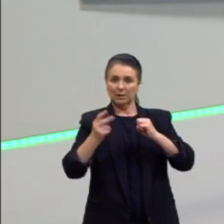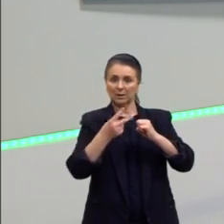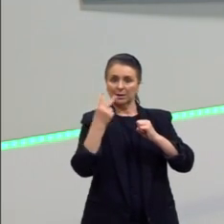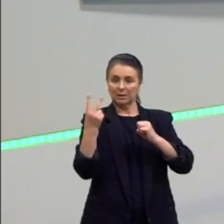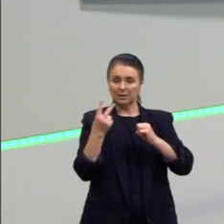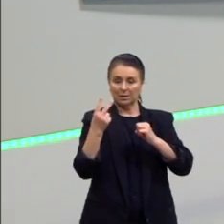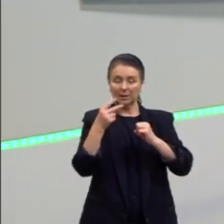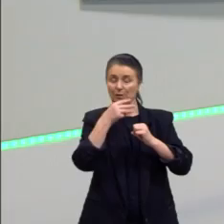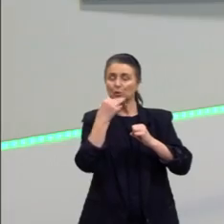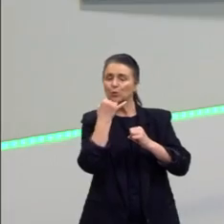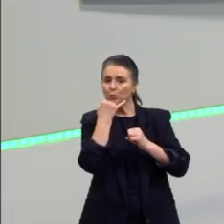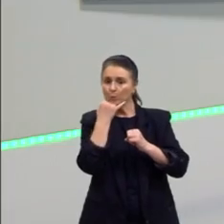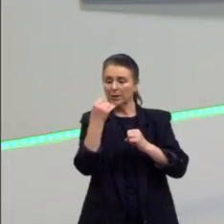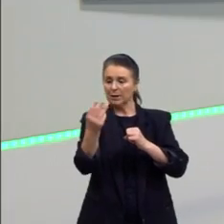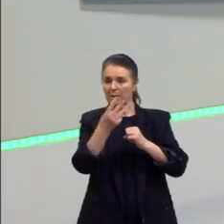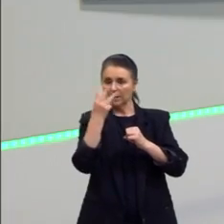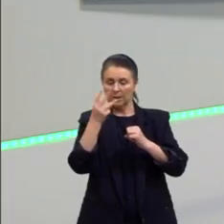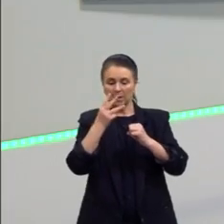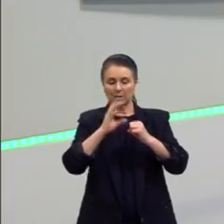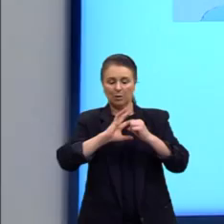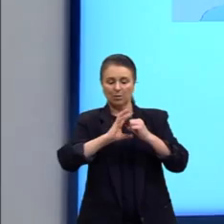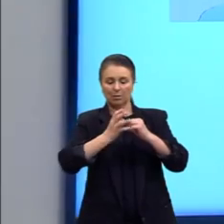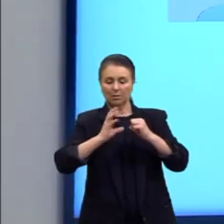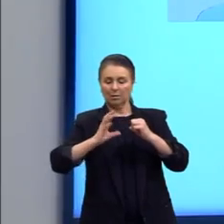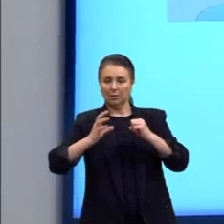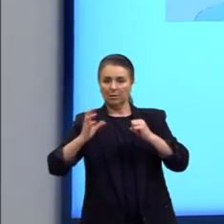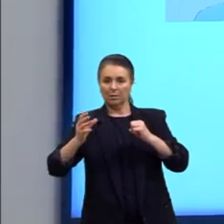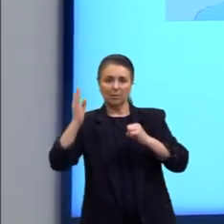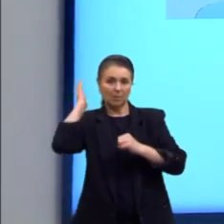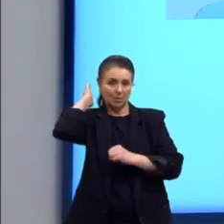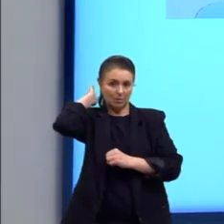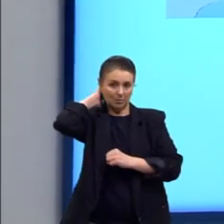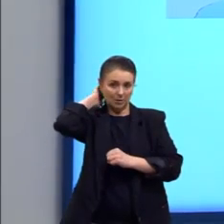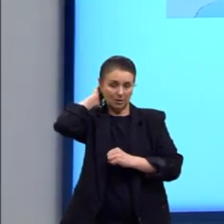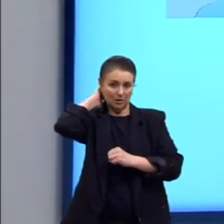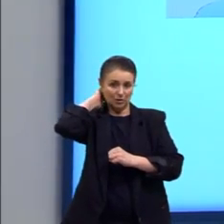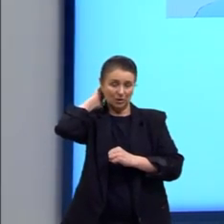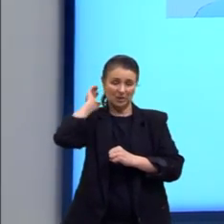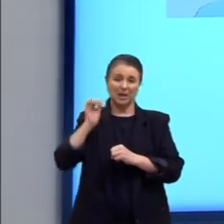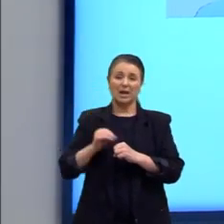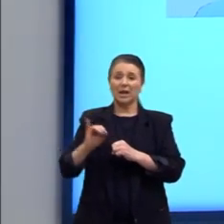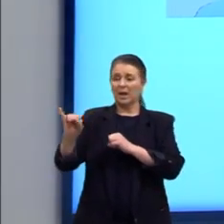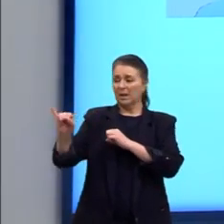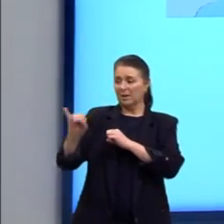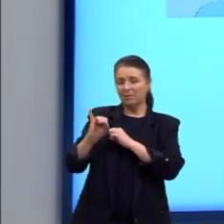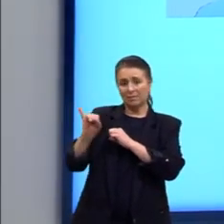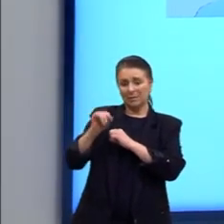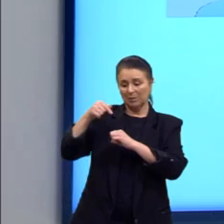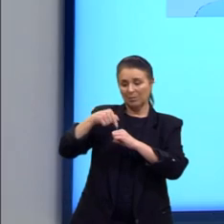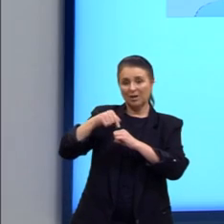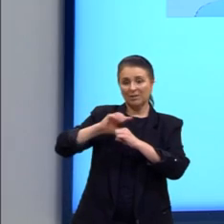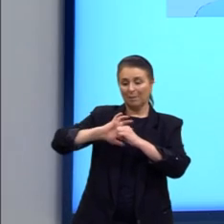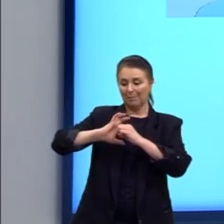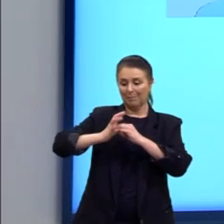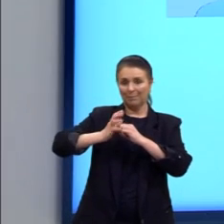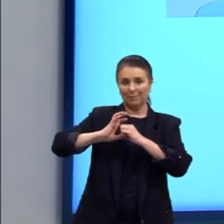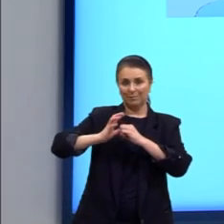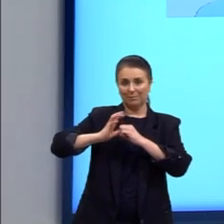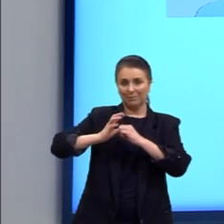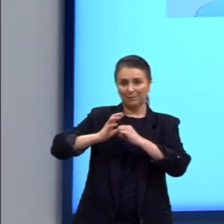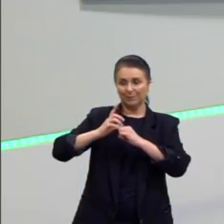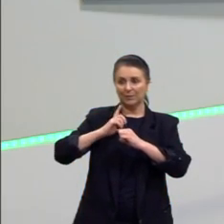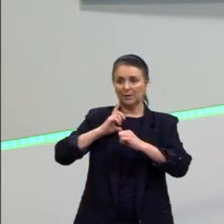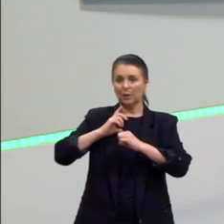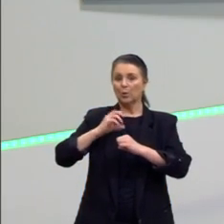aracnoide e a piamater. Então, a meningite vai ser a inflamação dessas membranas. Então, aqui